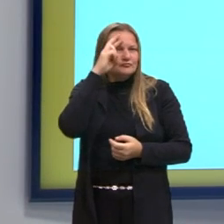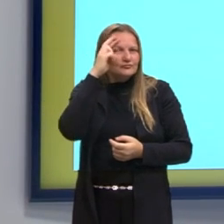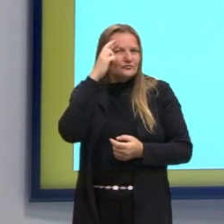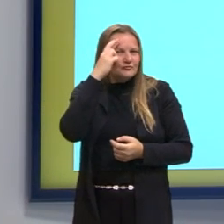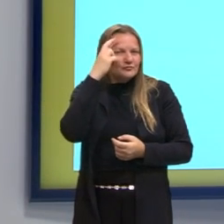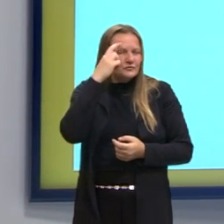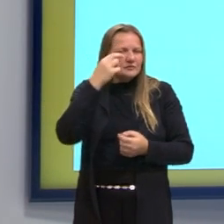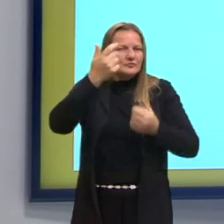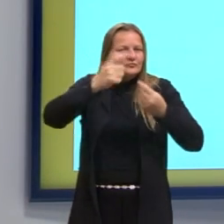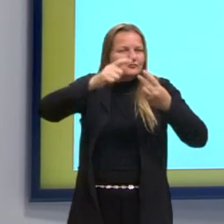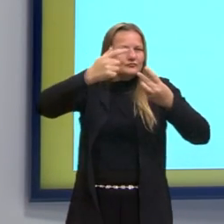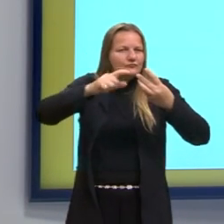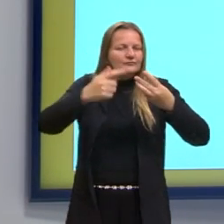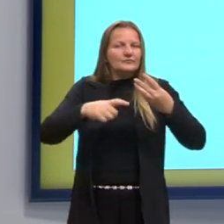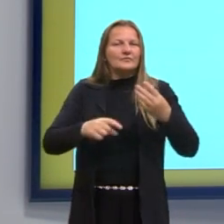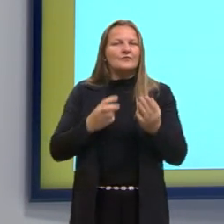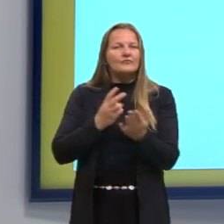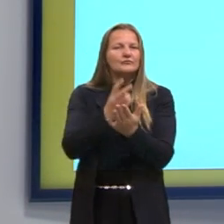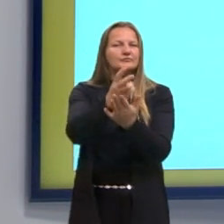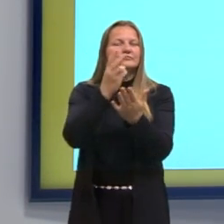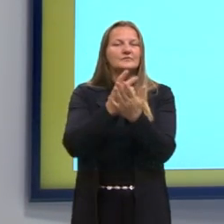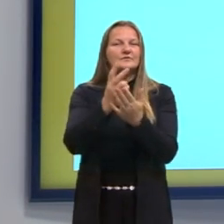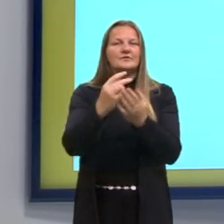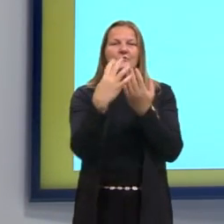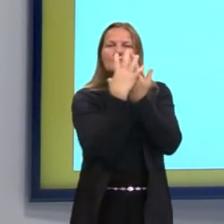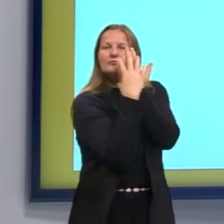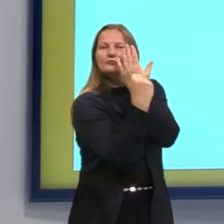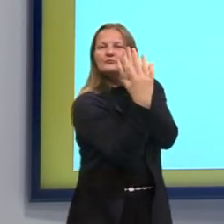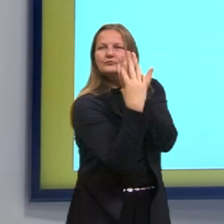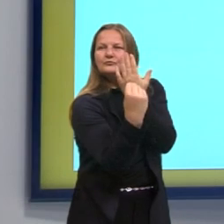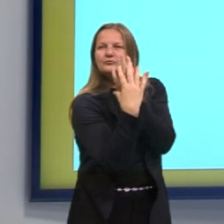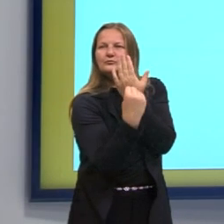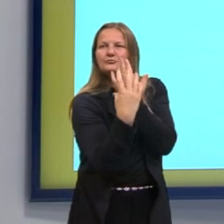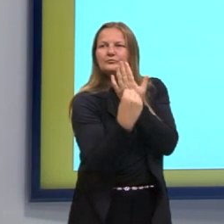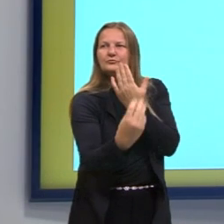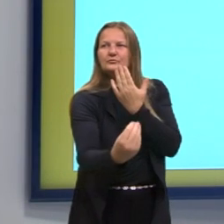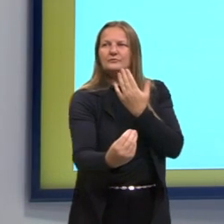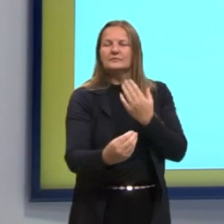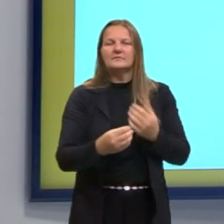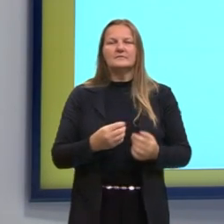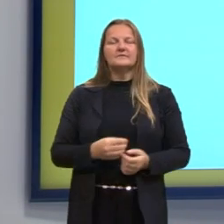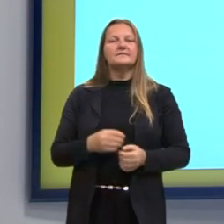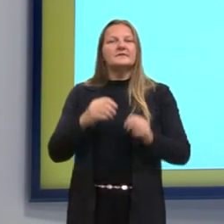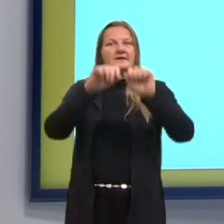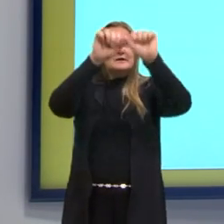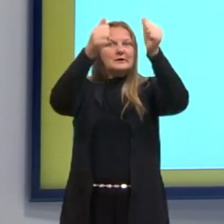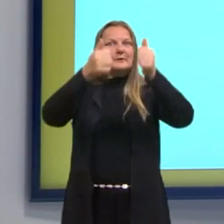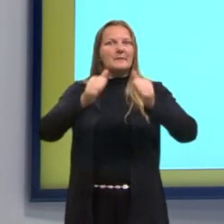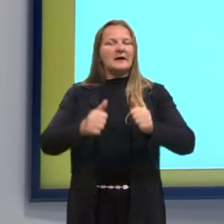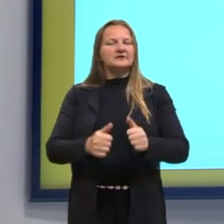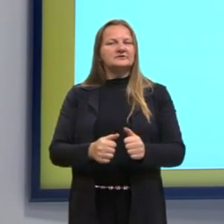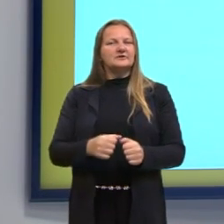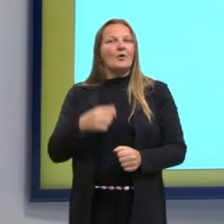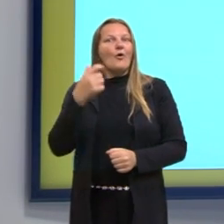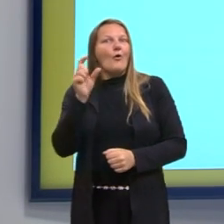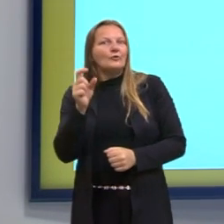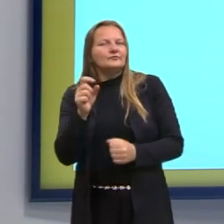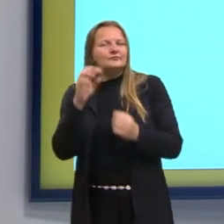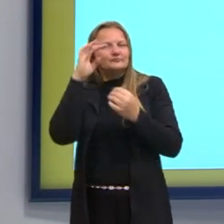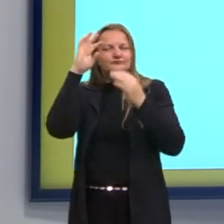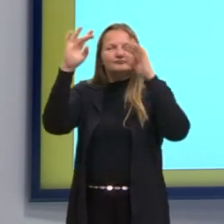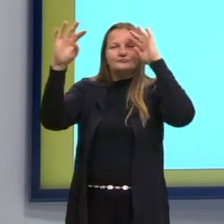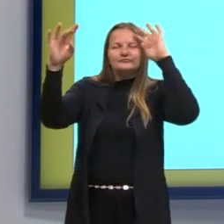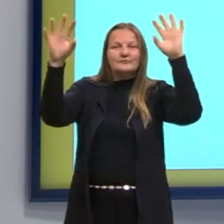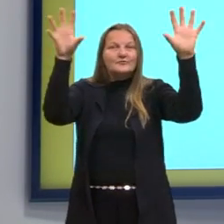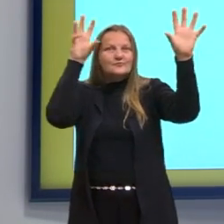repetição infinita das imagens. Inspirado por ele, um artista fez um rascunho de uma